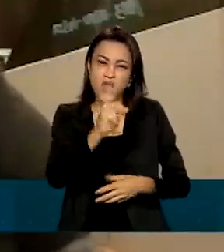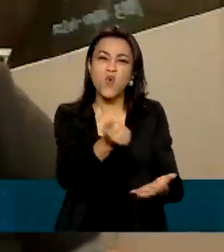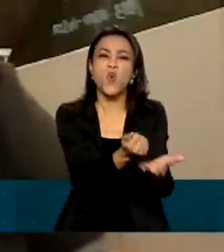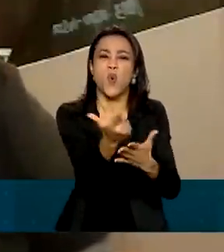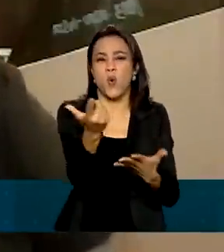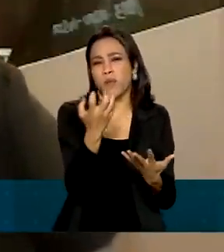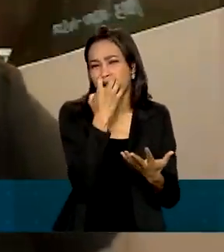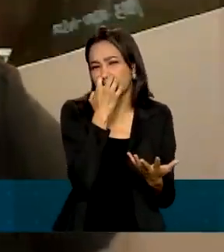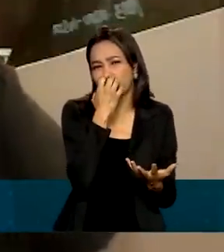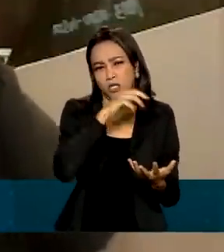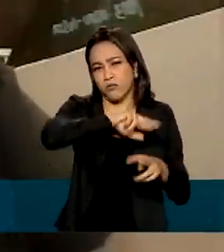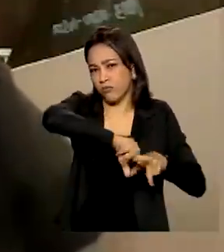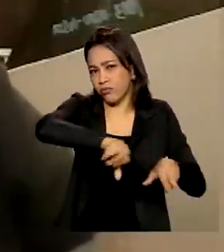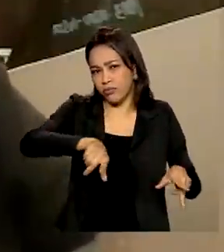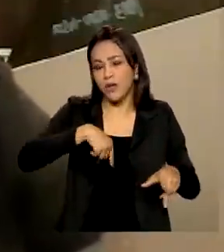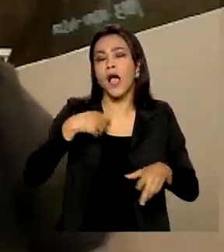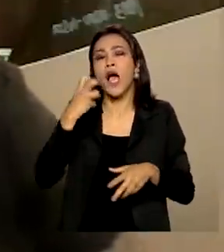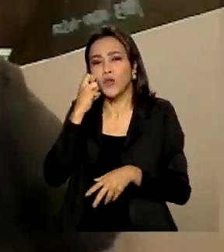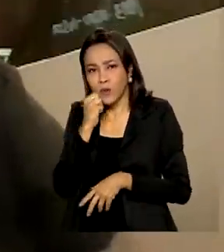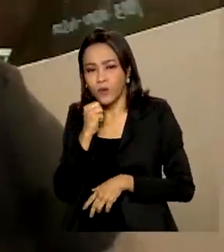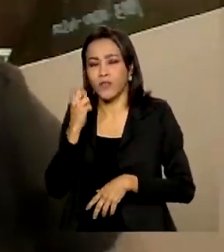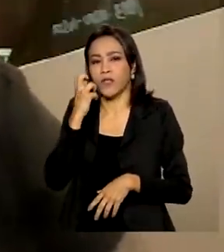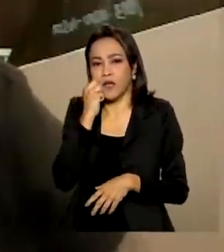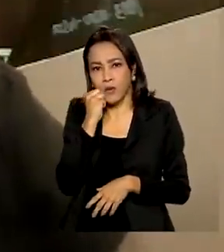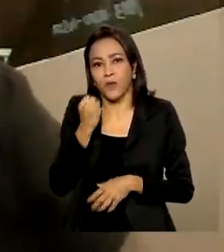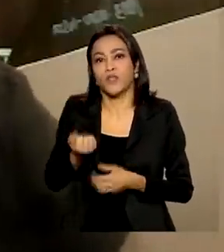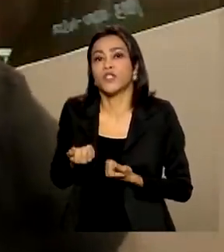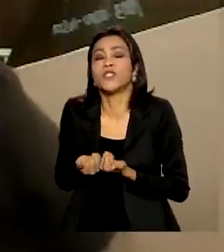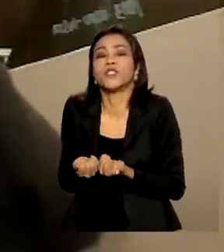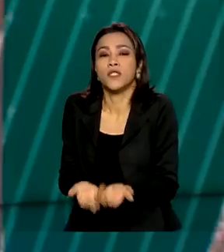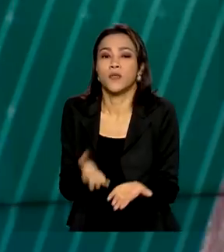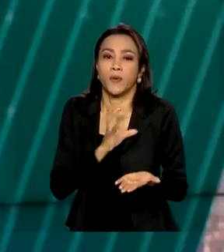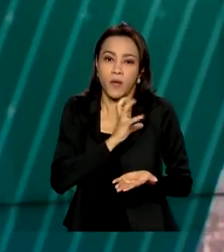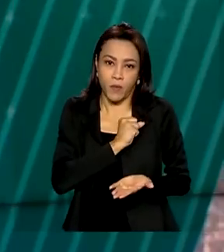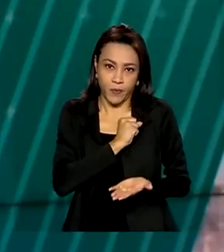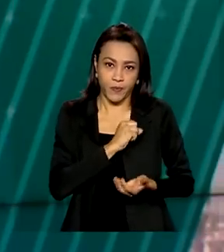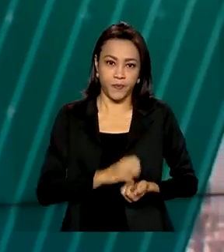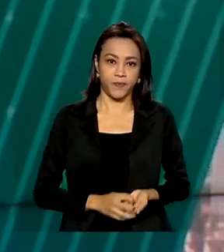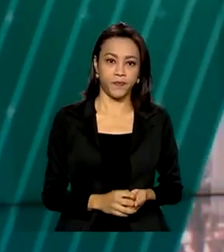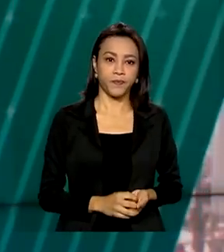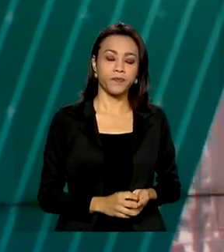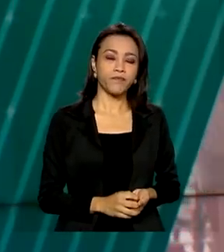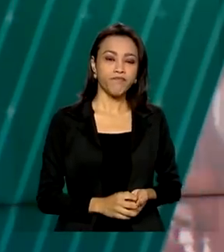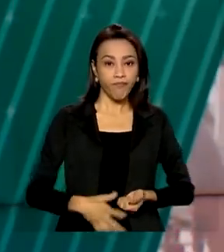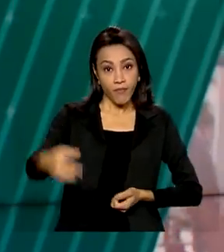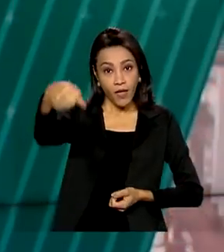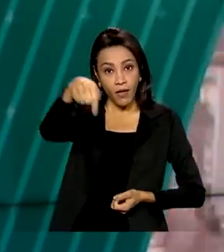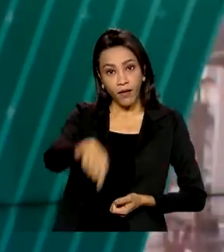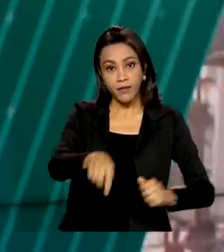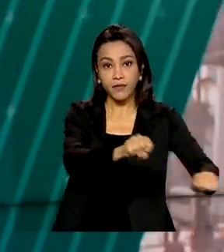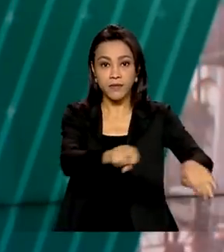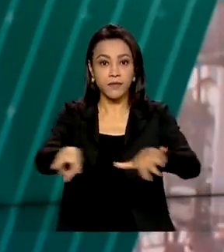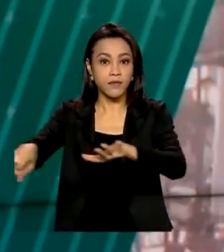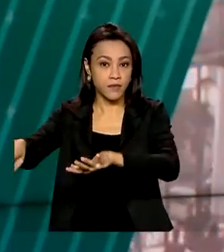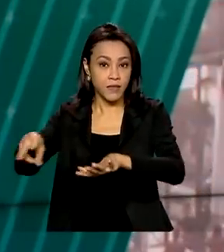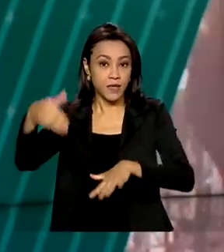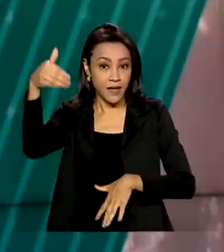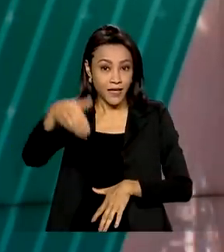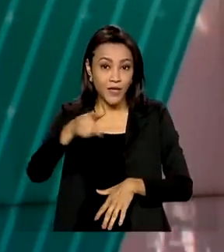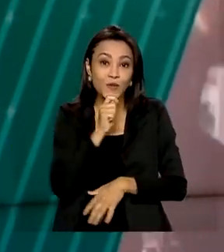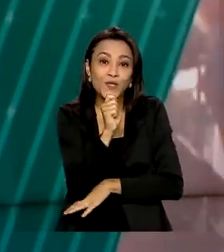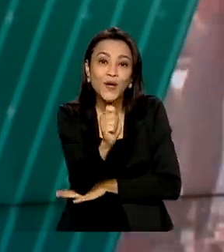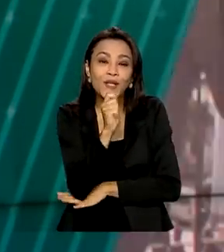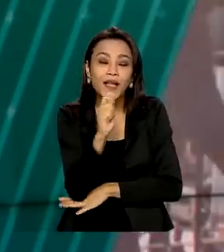animal. Adote, adote e doe muito amor. Esta semana, o Brasil em Dia exibe uma